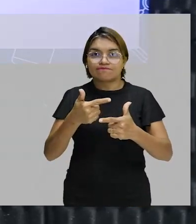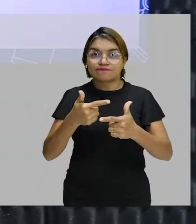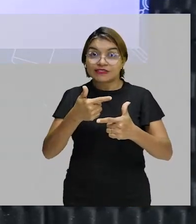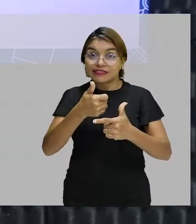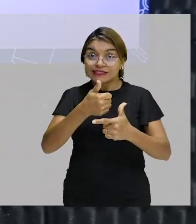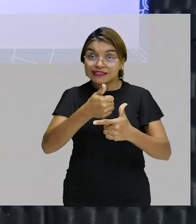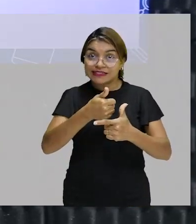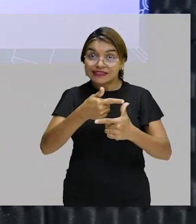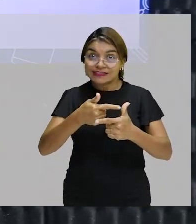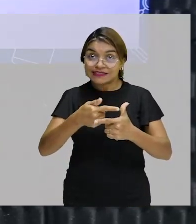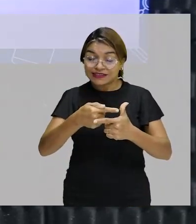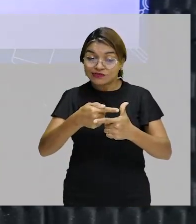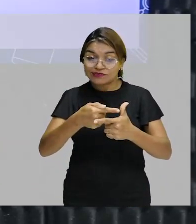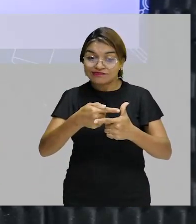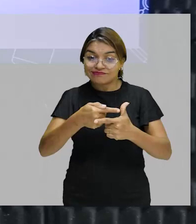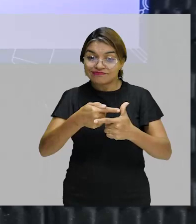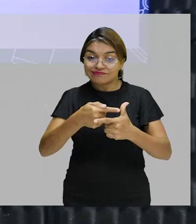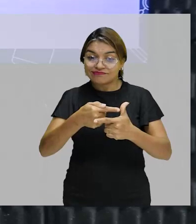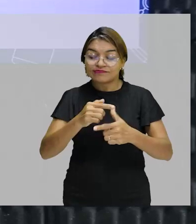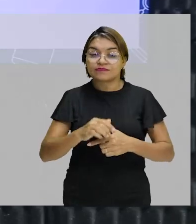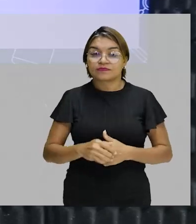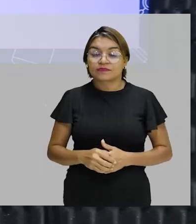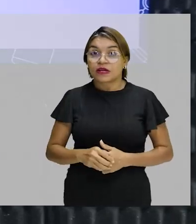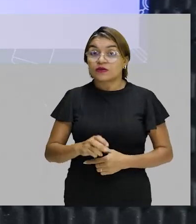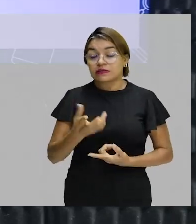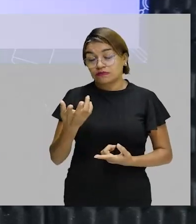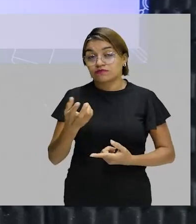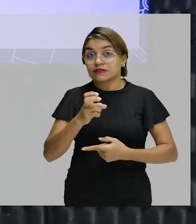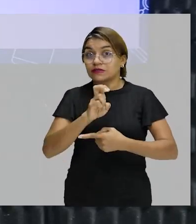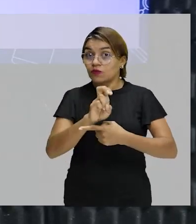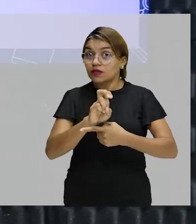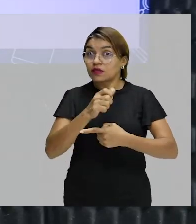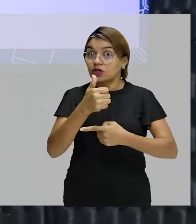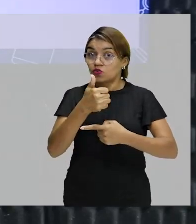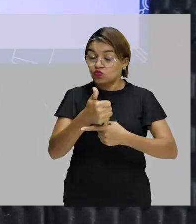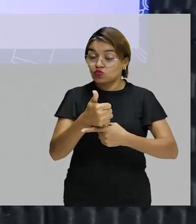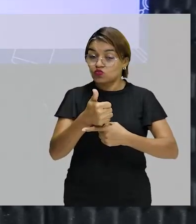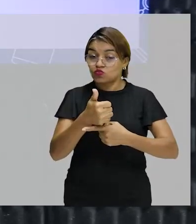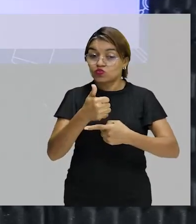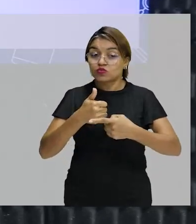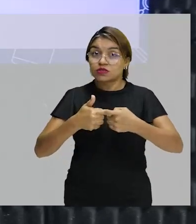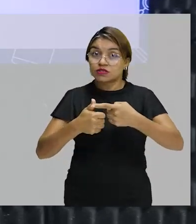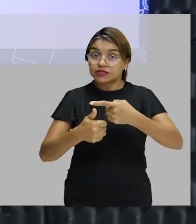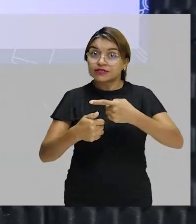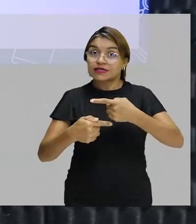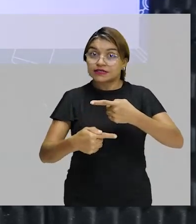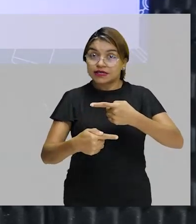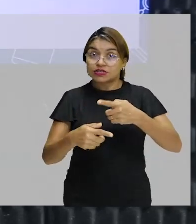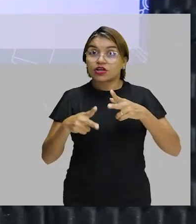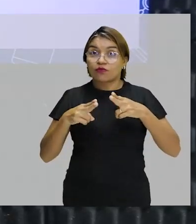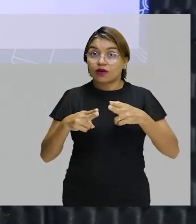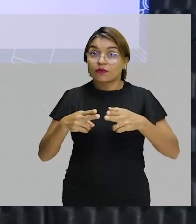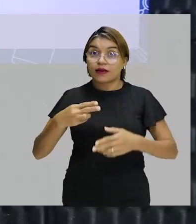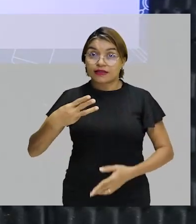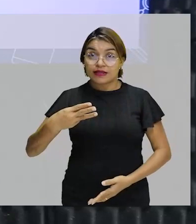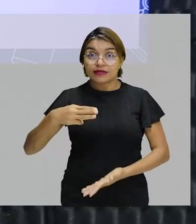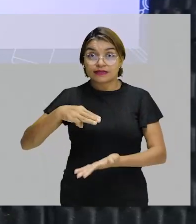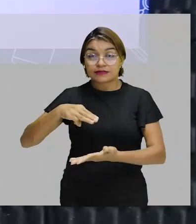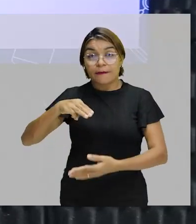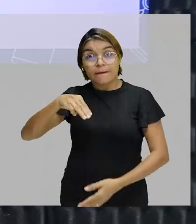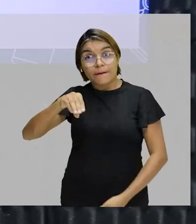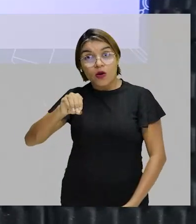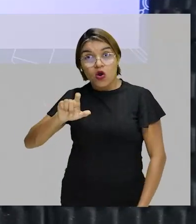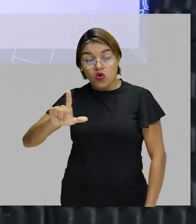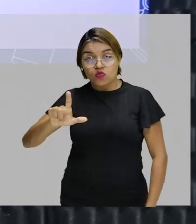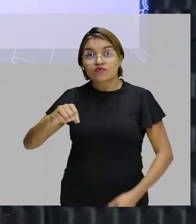Beleza, turma? 51 dividido por 17, 3 mol de moléculas. Então, naquela amostra, nós temos